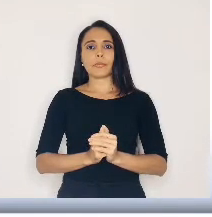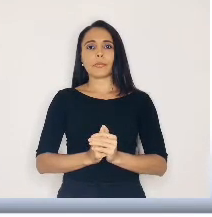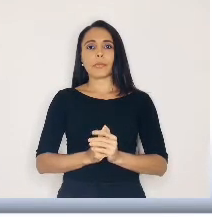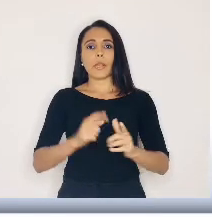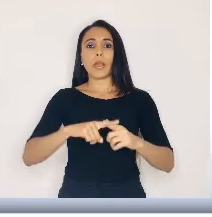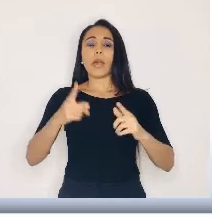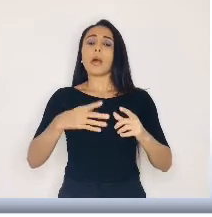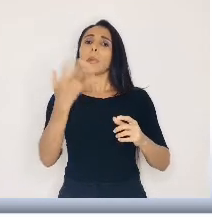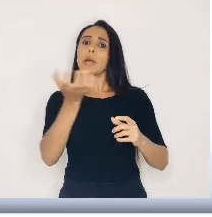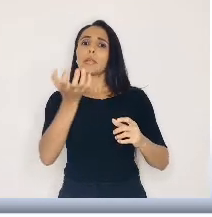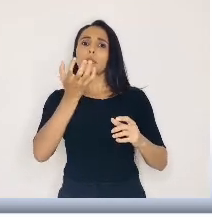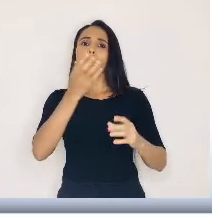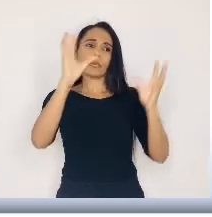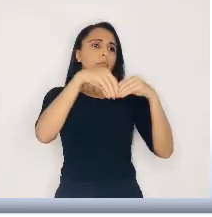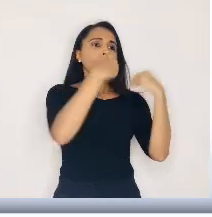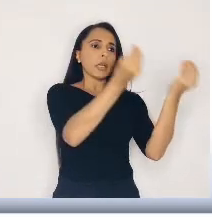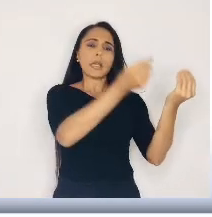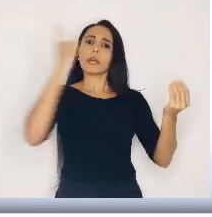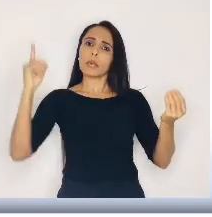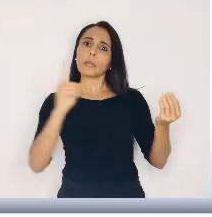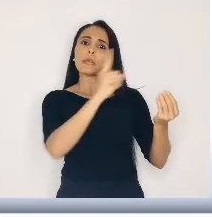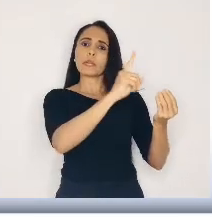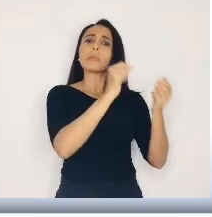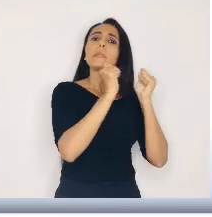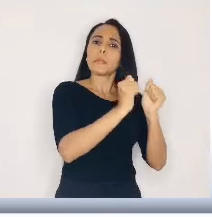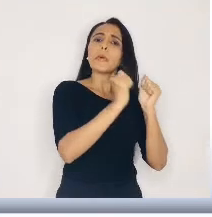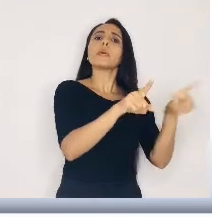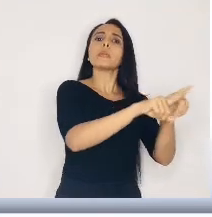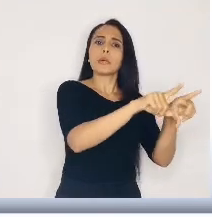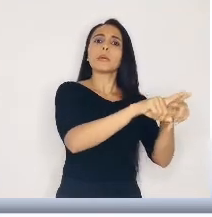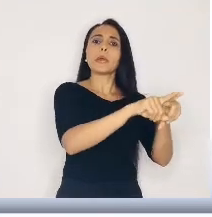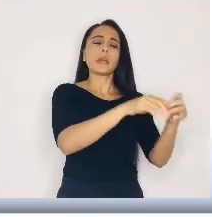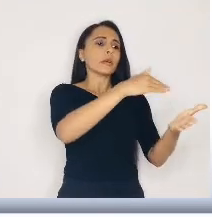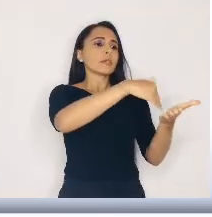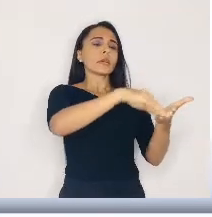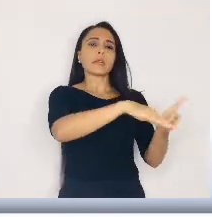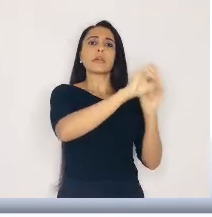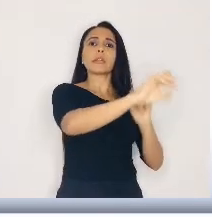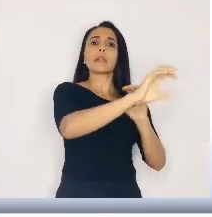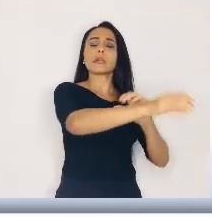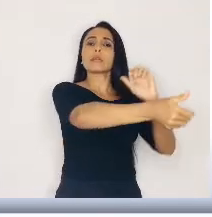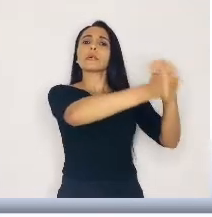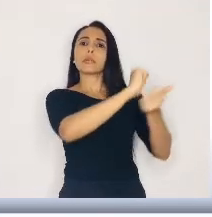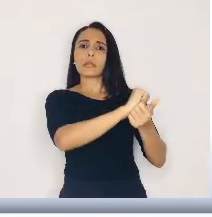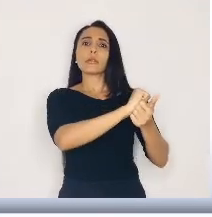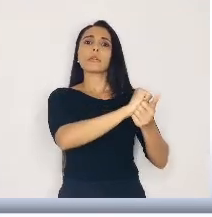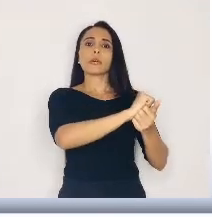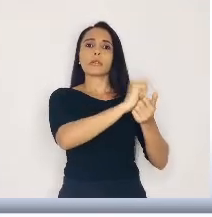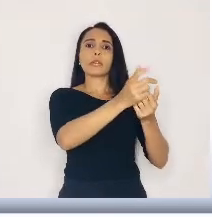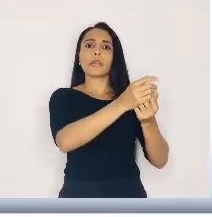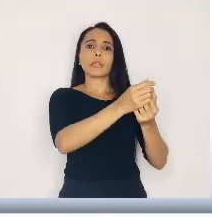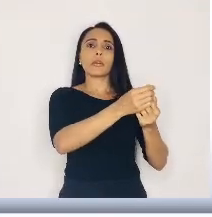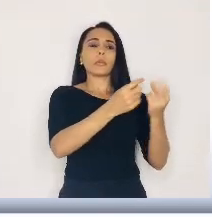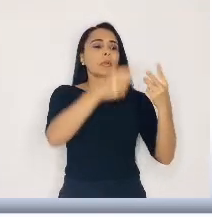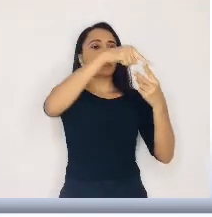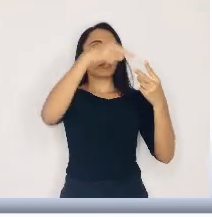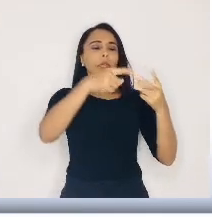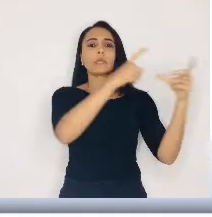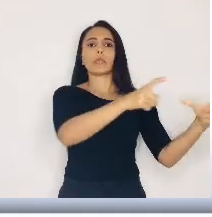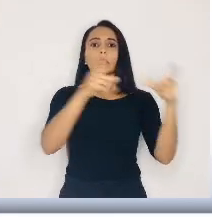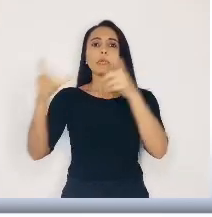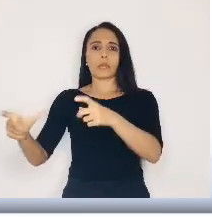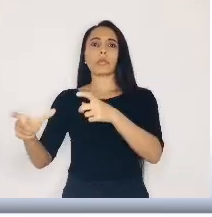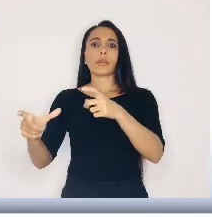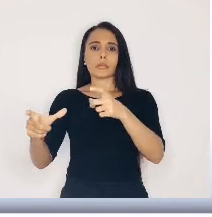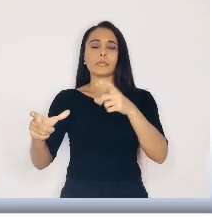caso o candidato queira entregar a documentação presencialmente, a Secretaria de Educação e Esportes disponibiliza dois pontos de